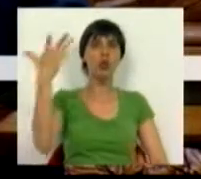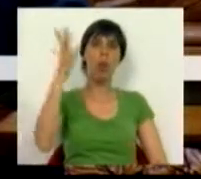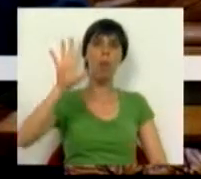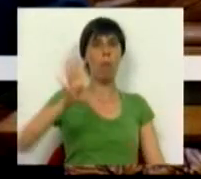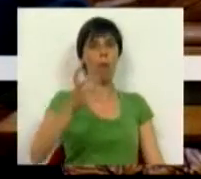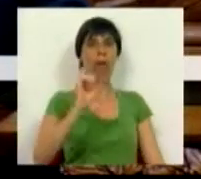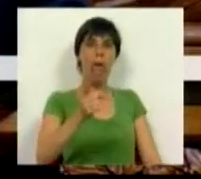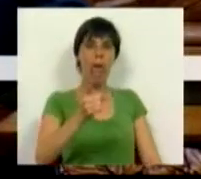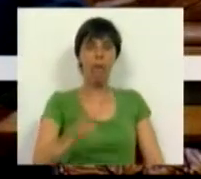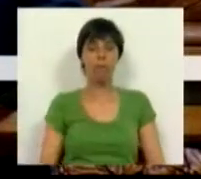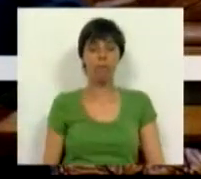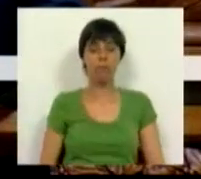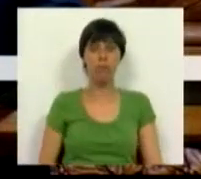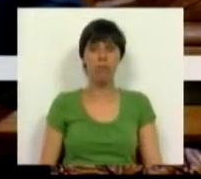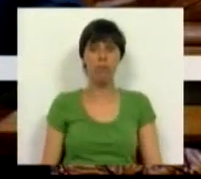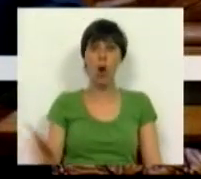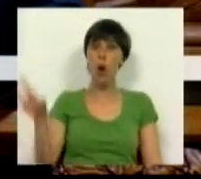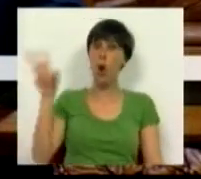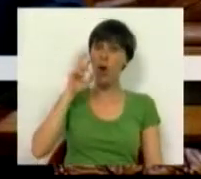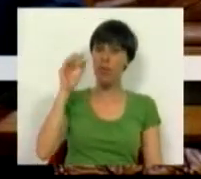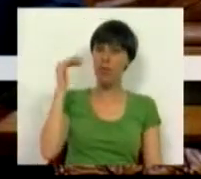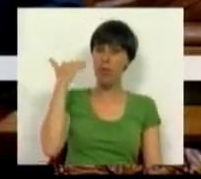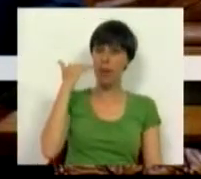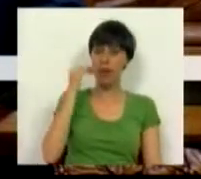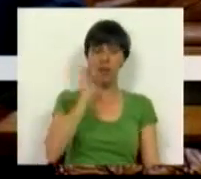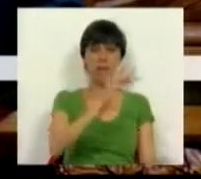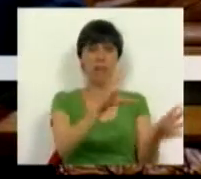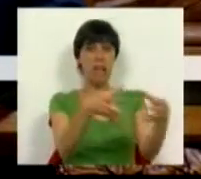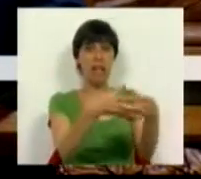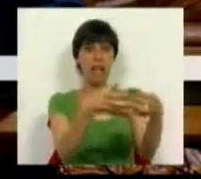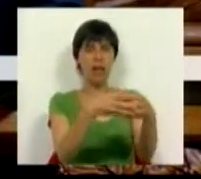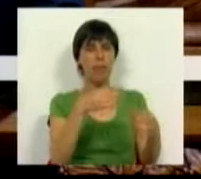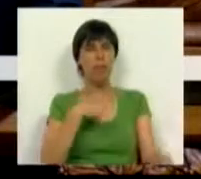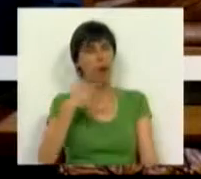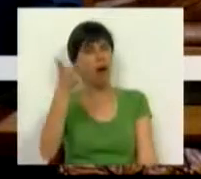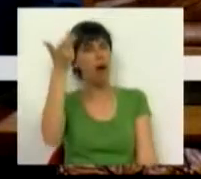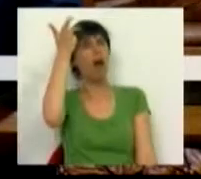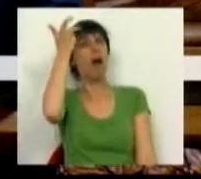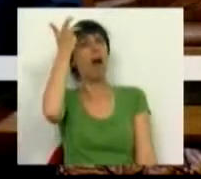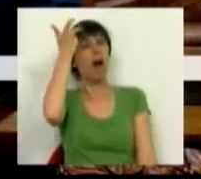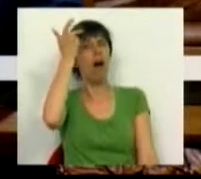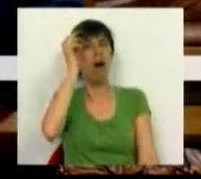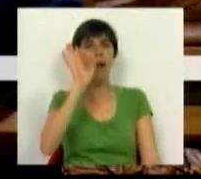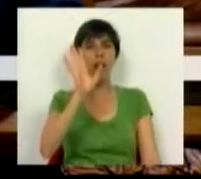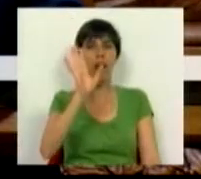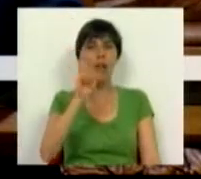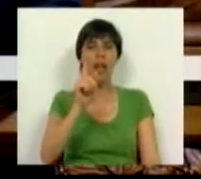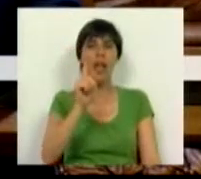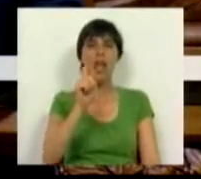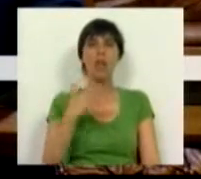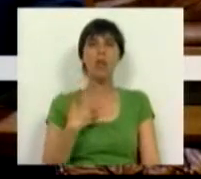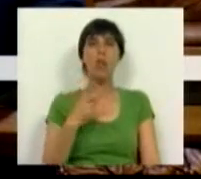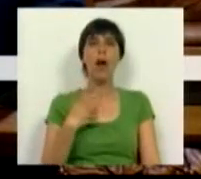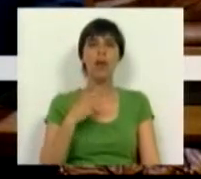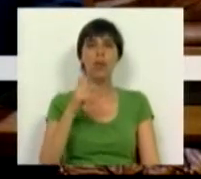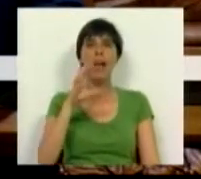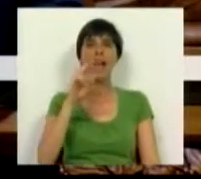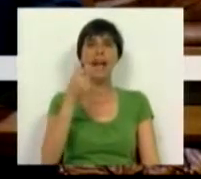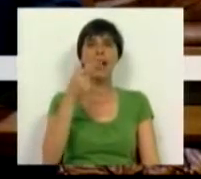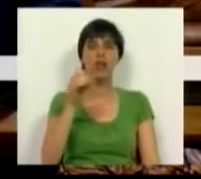Ao ouvir Passos Coelho sobre a sua equipa, lembrei-me logo de Eduardo Catroga,